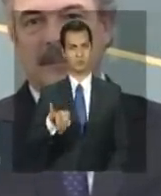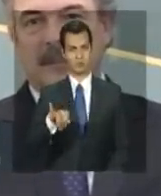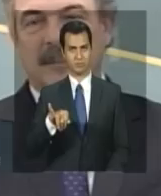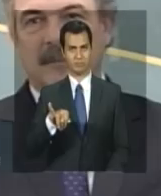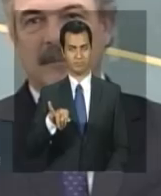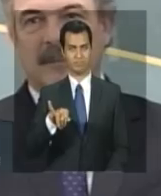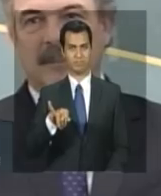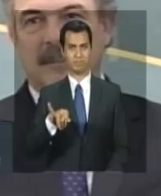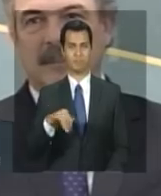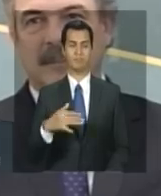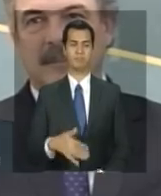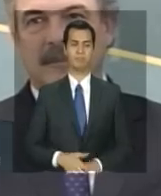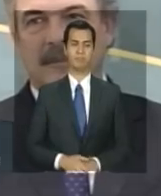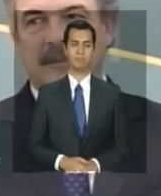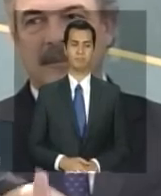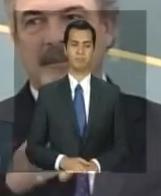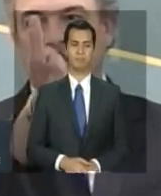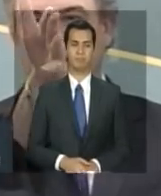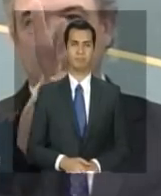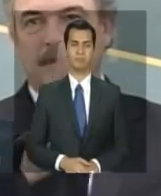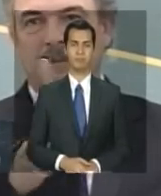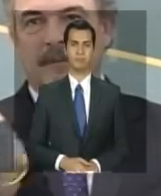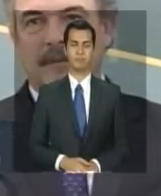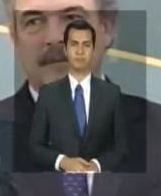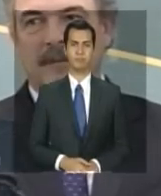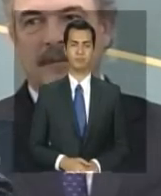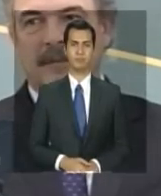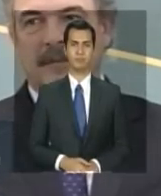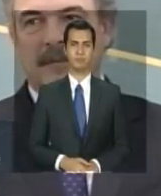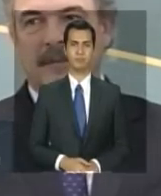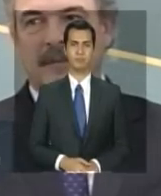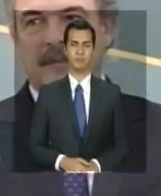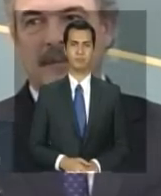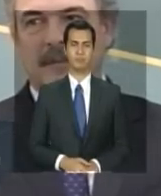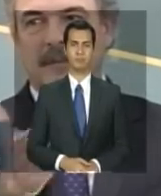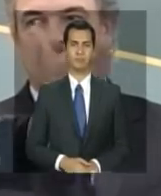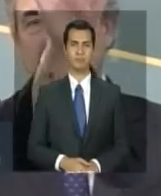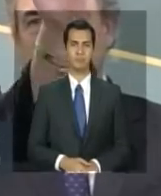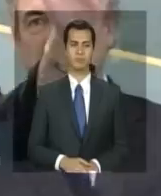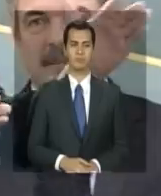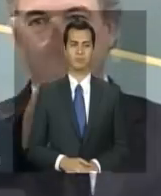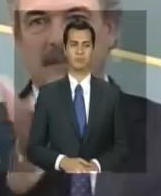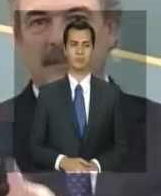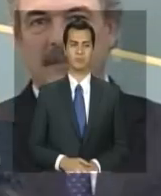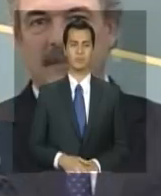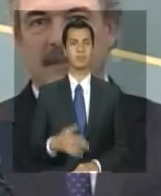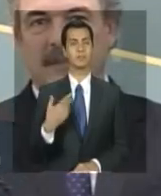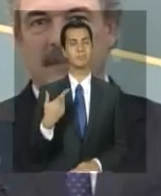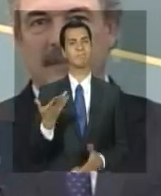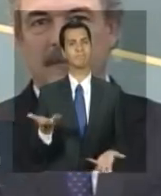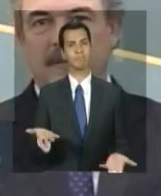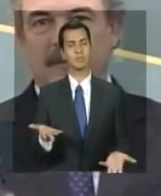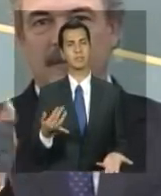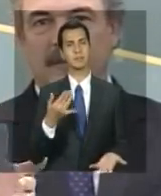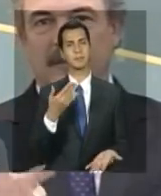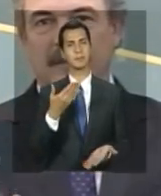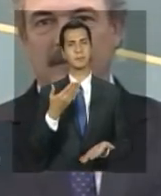Lamento que essa cerimônia também não tenha tido lugar